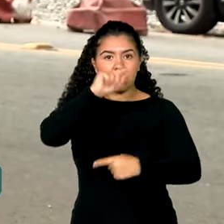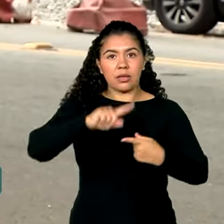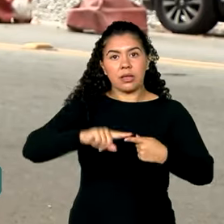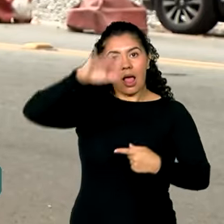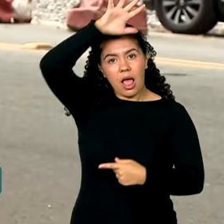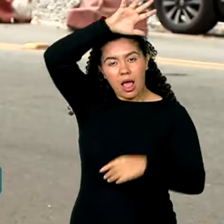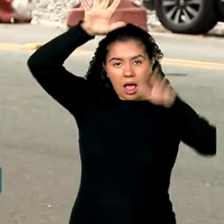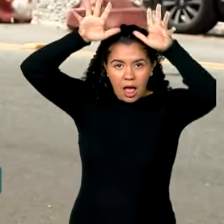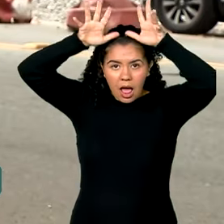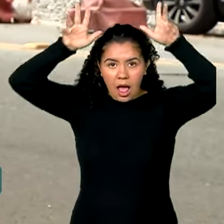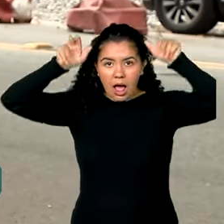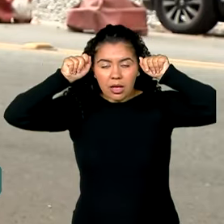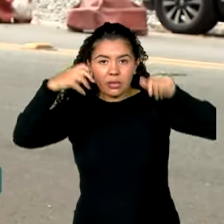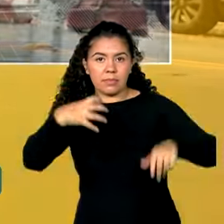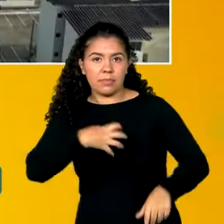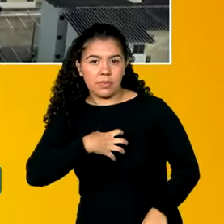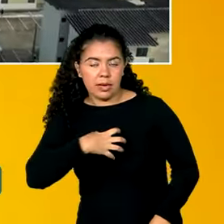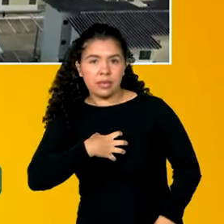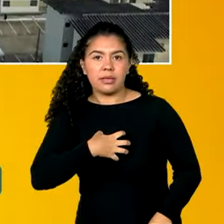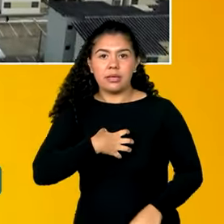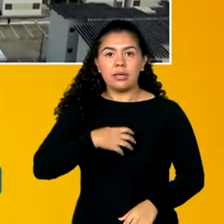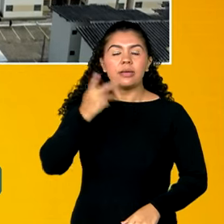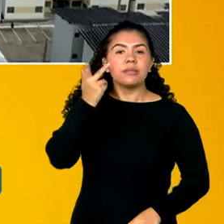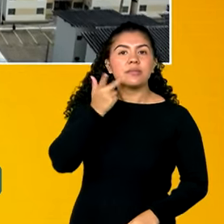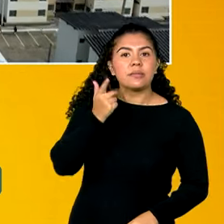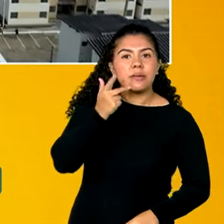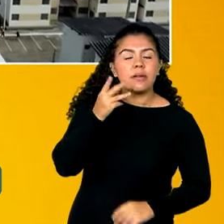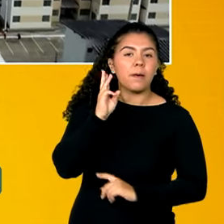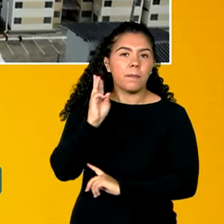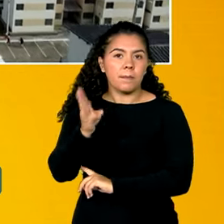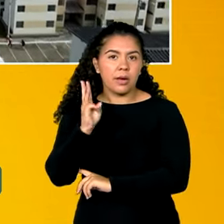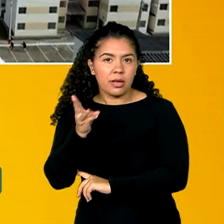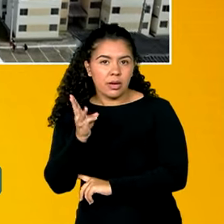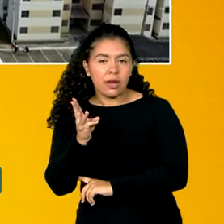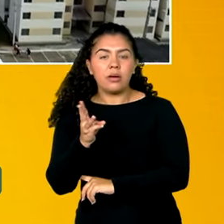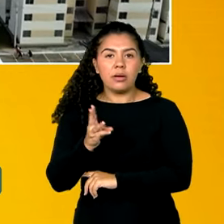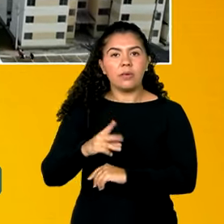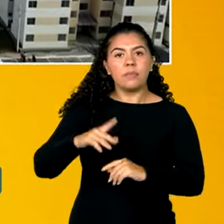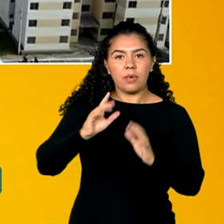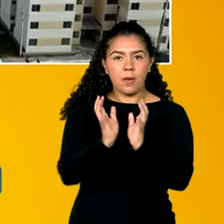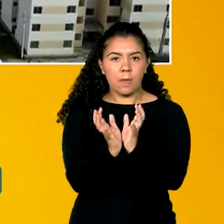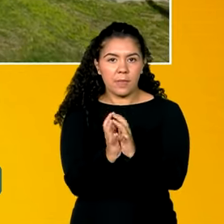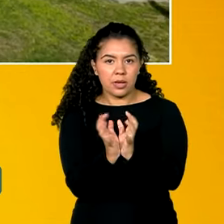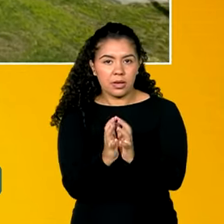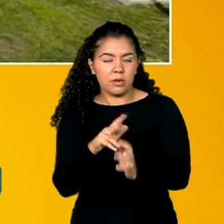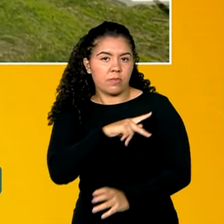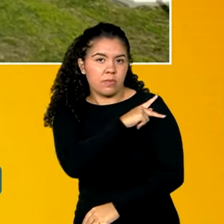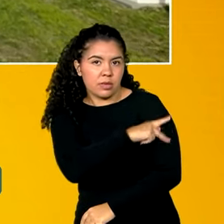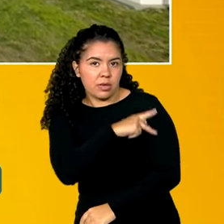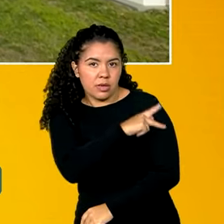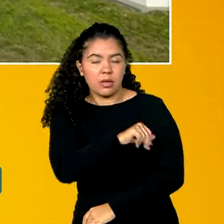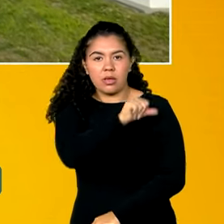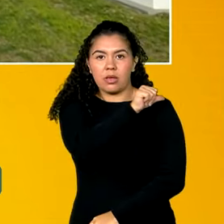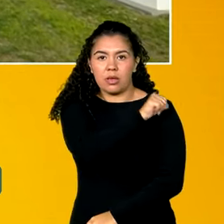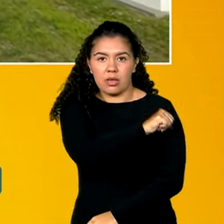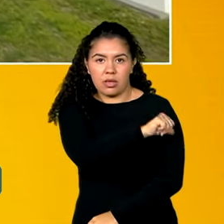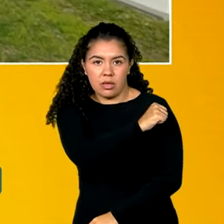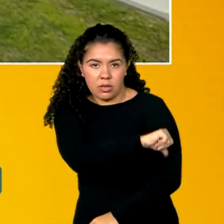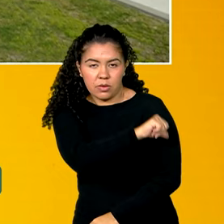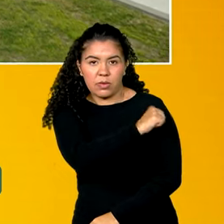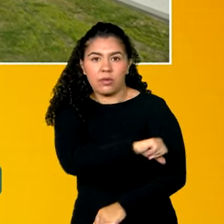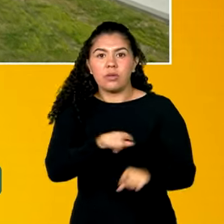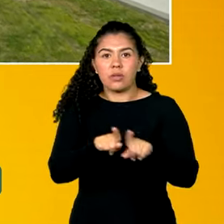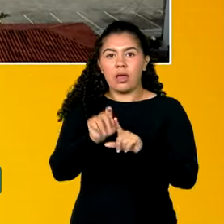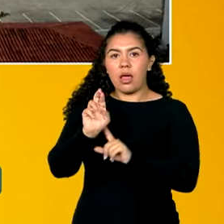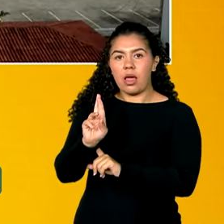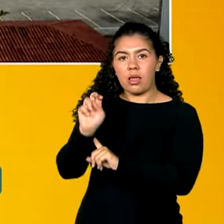Ceará, Maranhão, Minas Gerais, Pará, Paraíba, Pernambuco, Piauí, Rio de Janeiro, Rio Grande